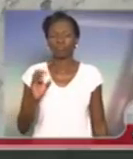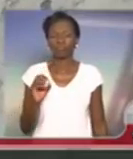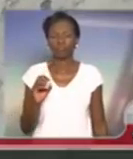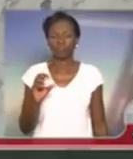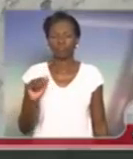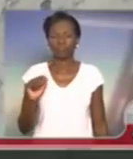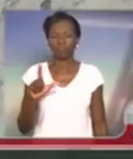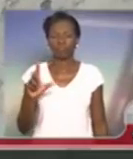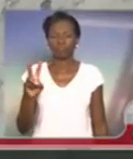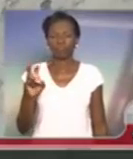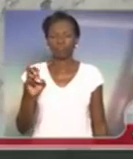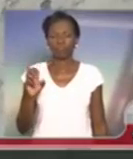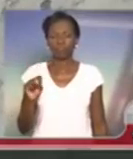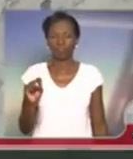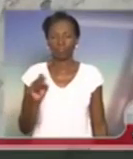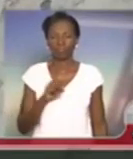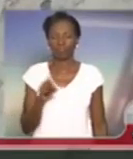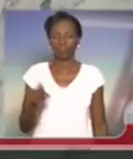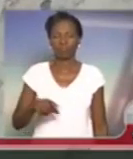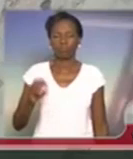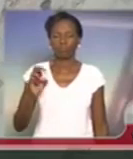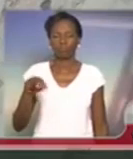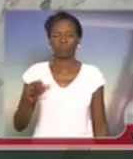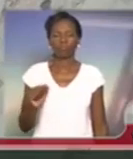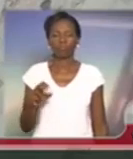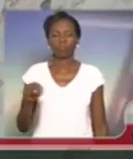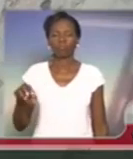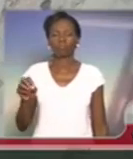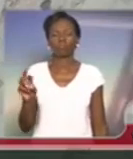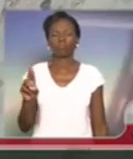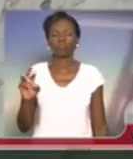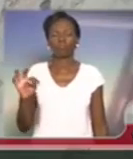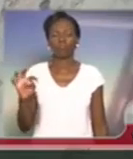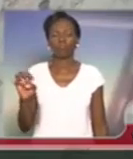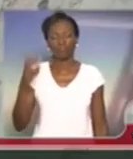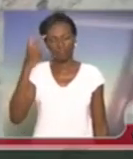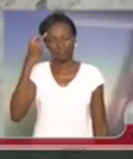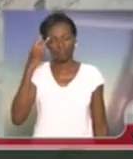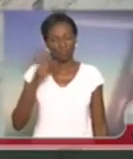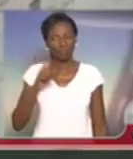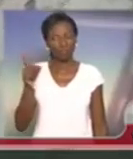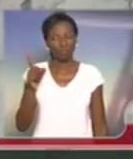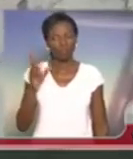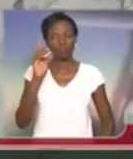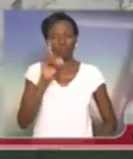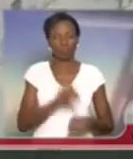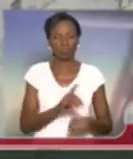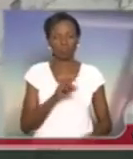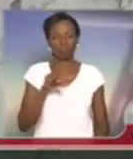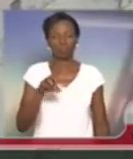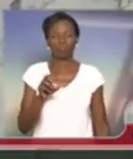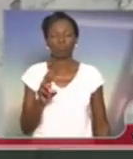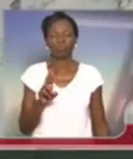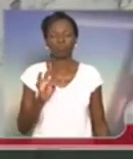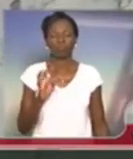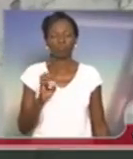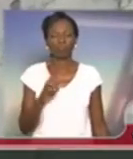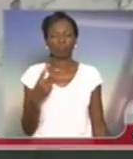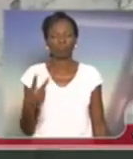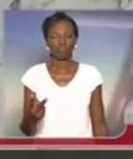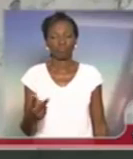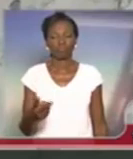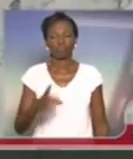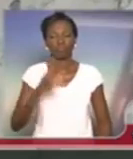de São Paulo, uma escola da Diretoria Norte 2. Lá, a dirigente também está pressionando a escola